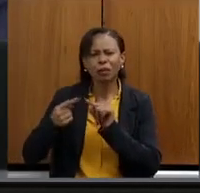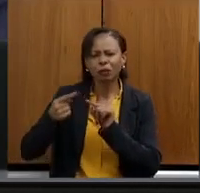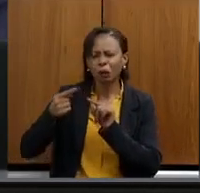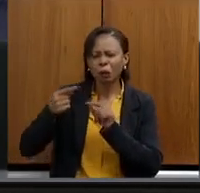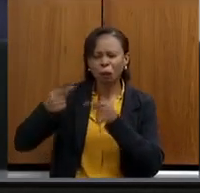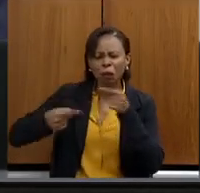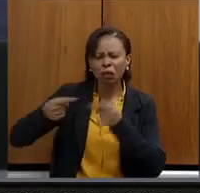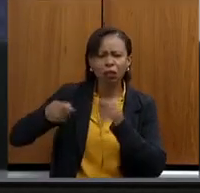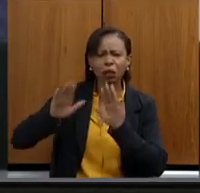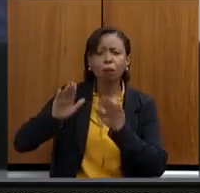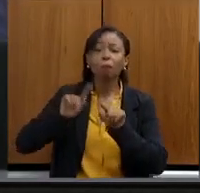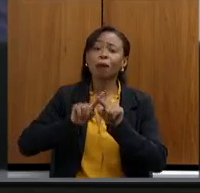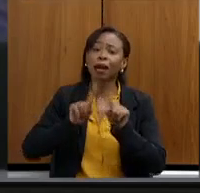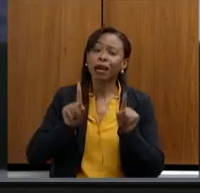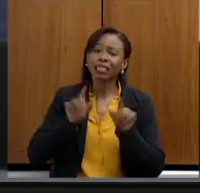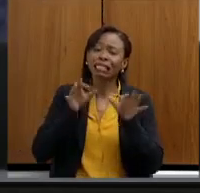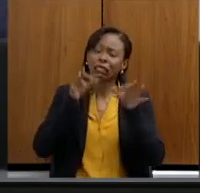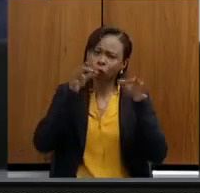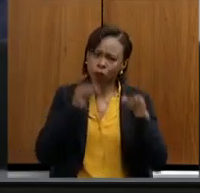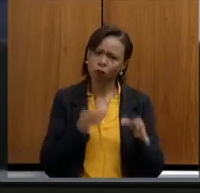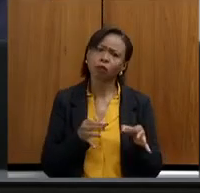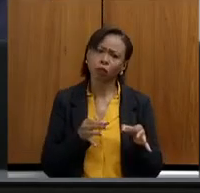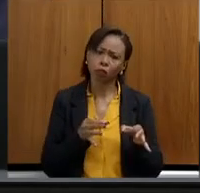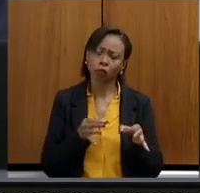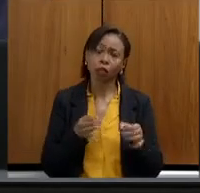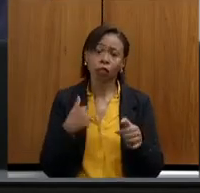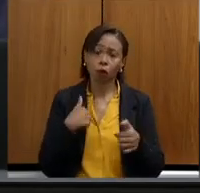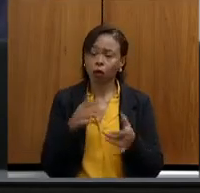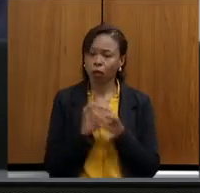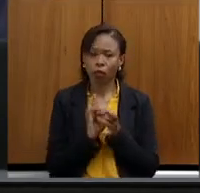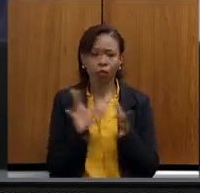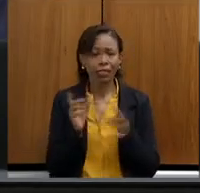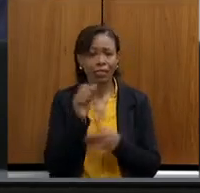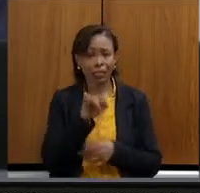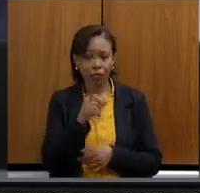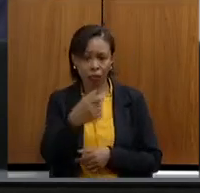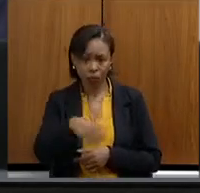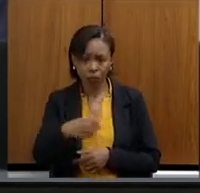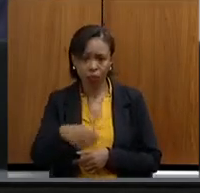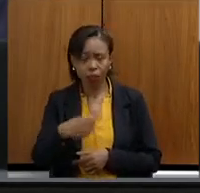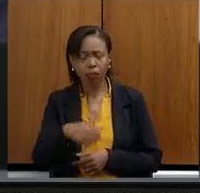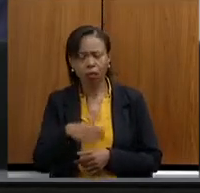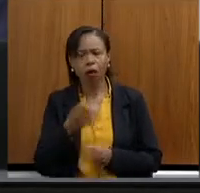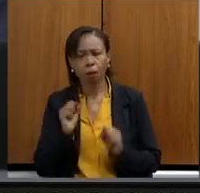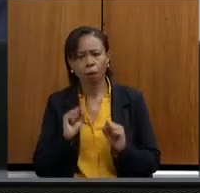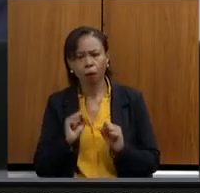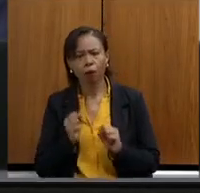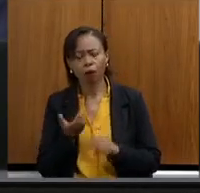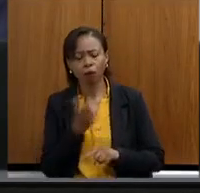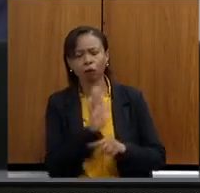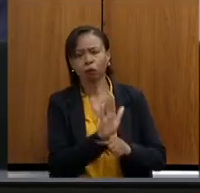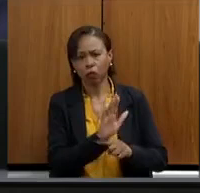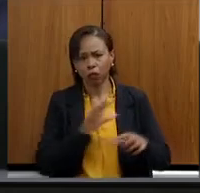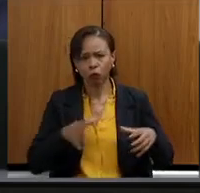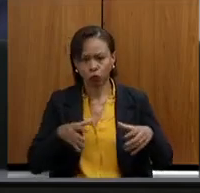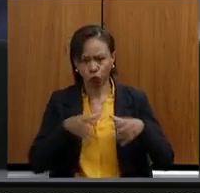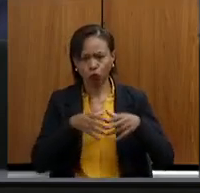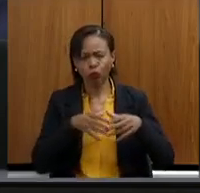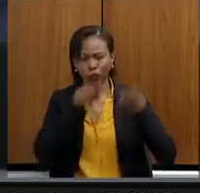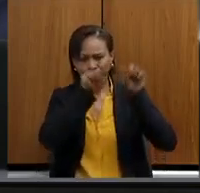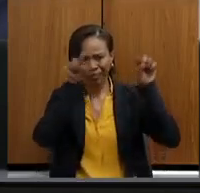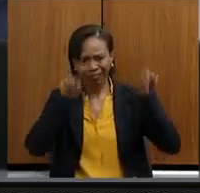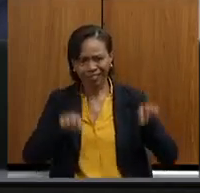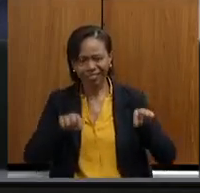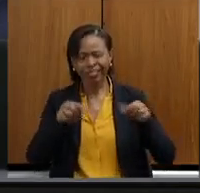entendeu? Eu deixei disponível para que, se houver necessidade, possa atender a demanda da categoria. Então, obrigado,